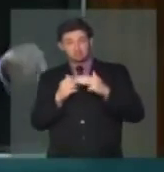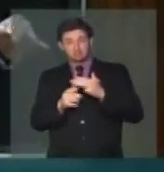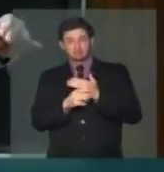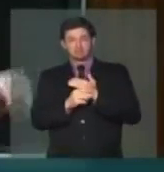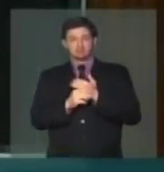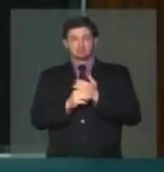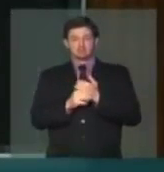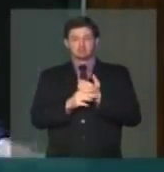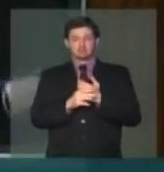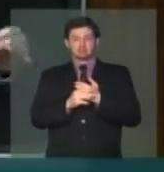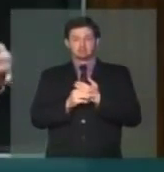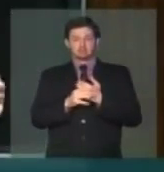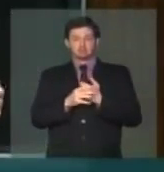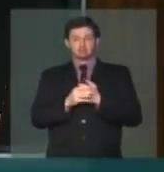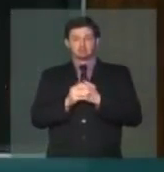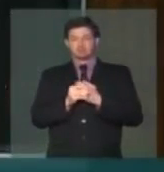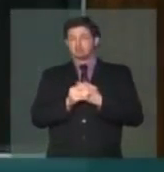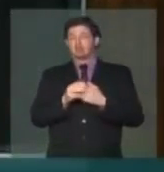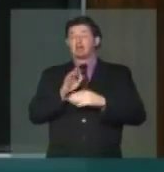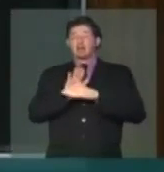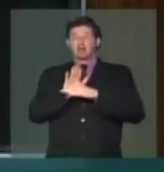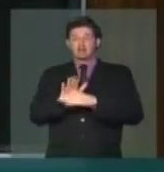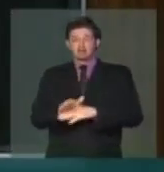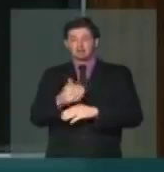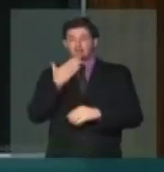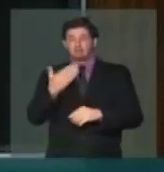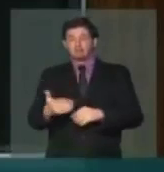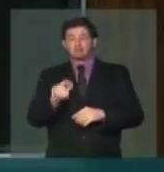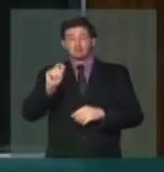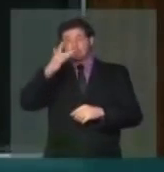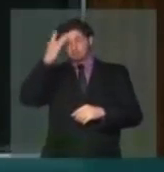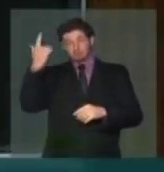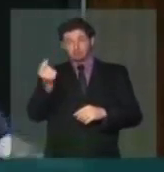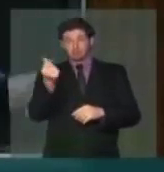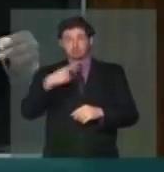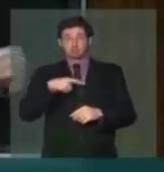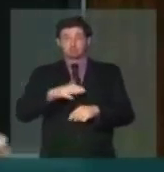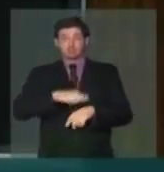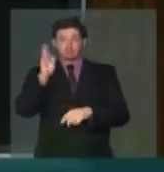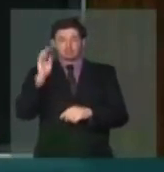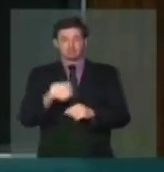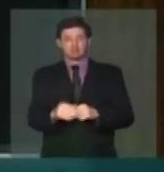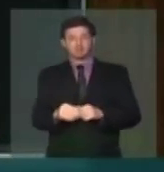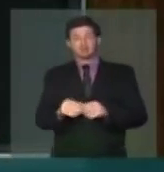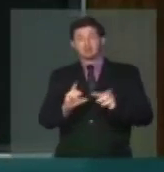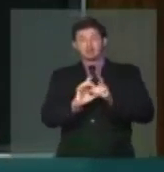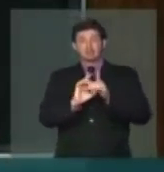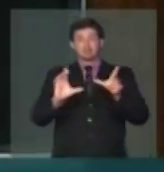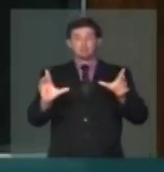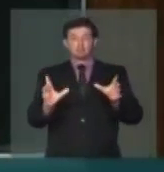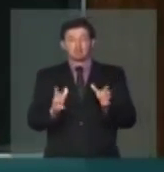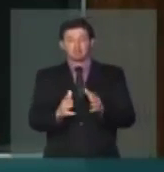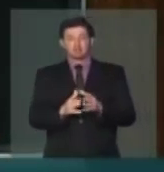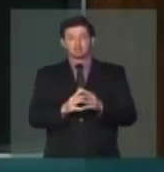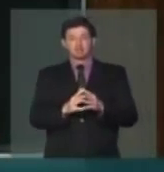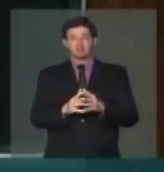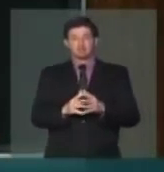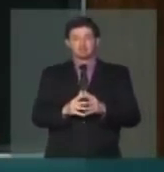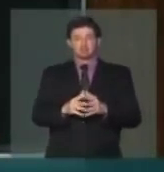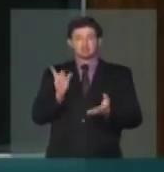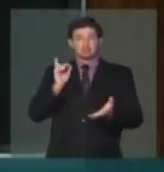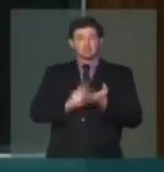beneficia a representação daqueles que têm mais. A democracia brasileira não está